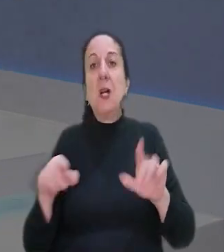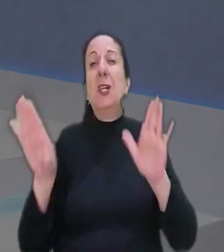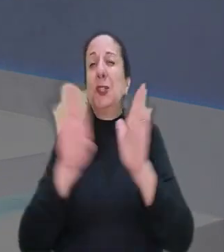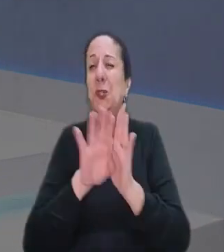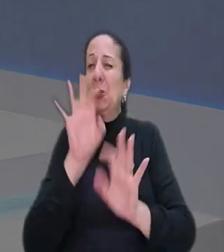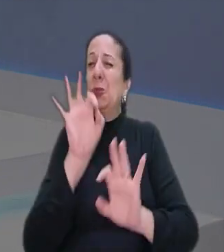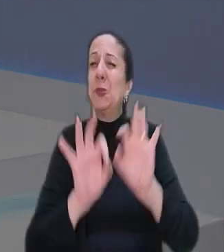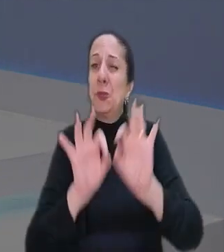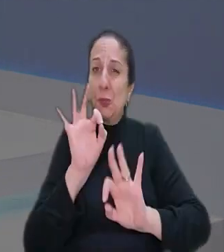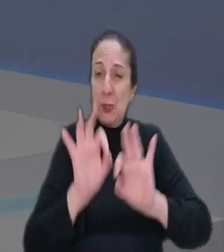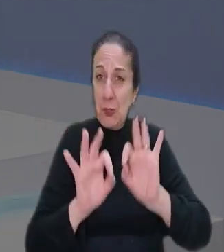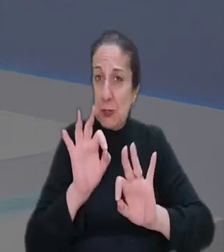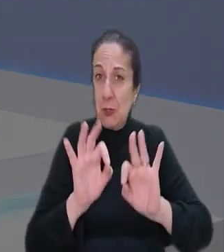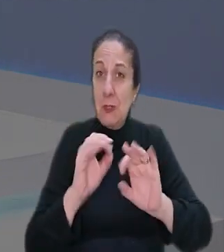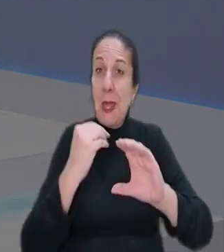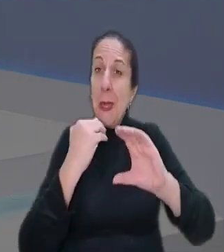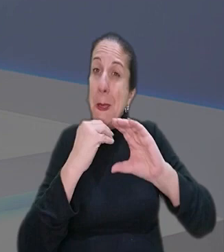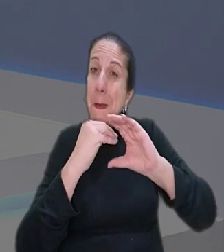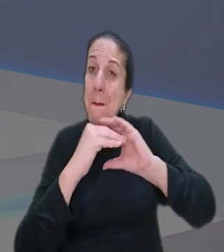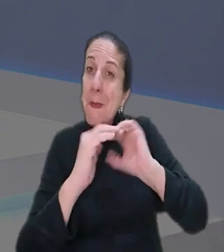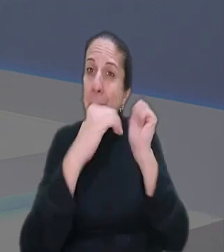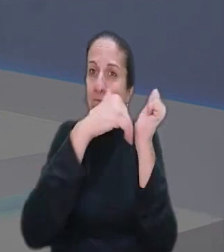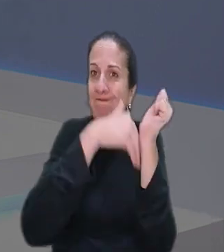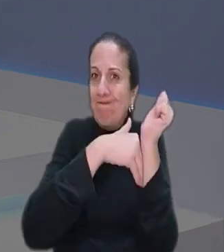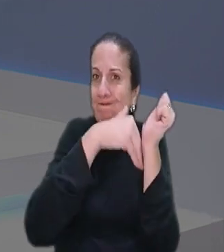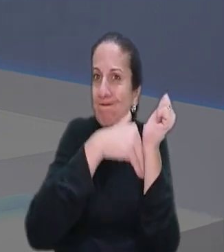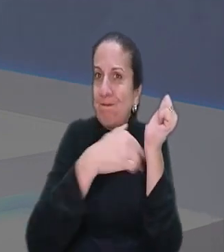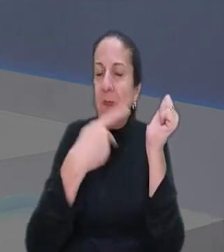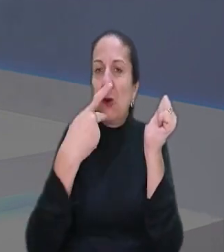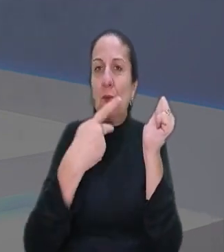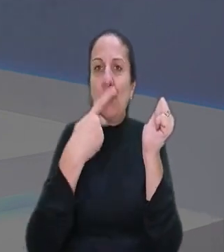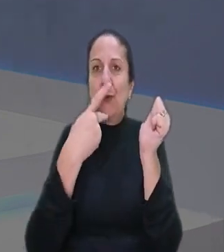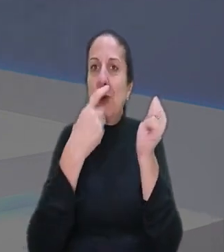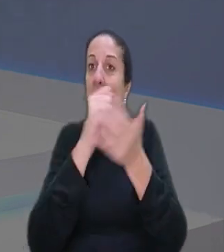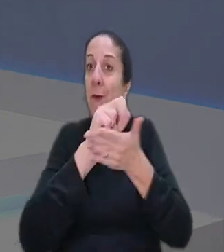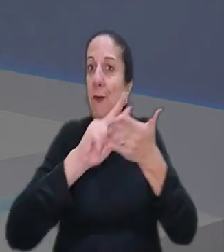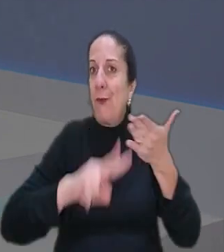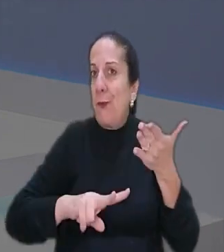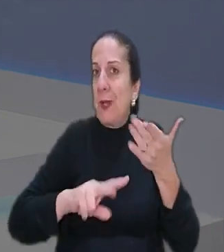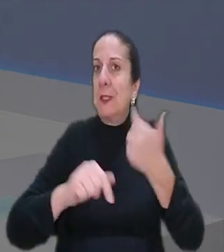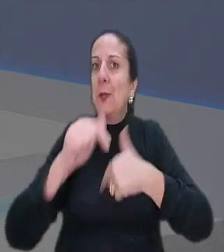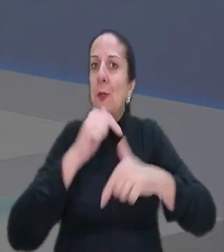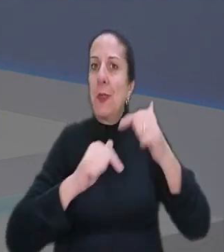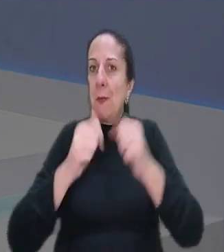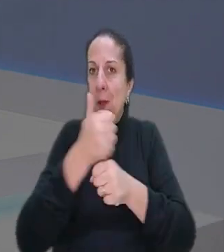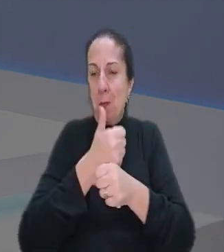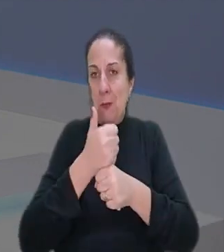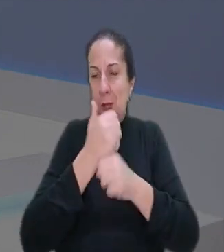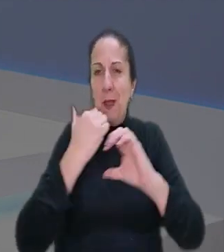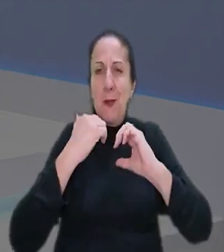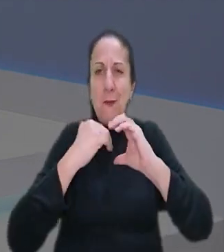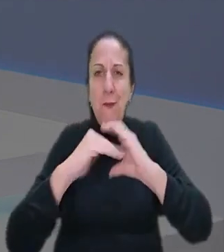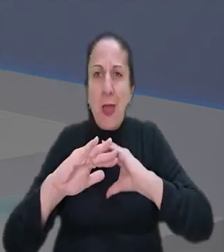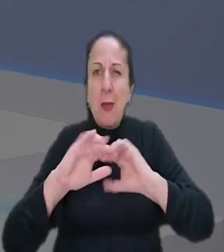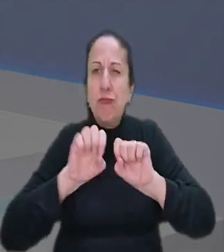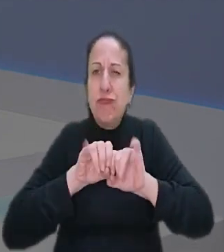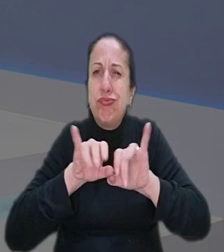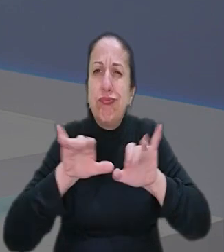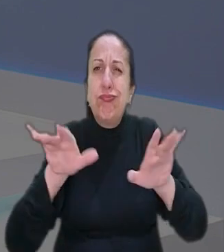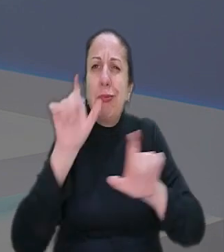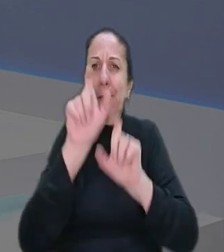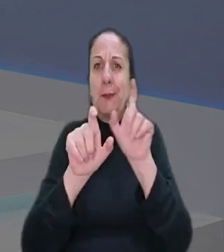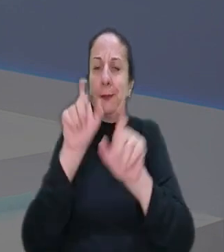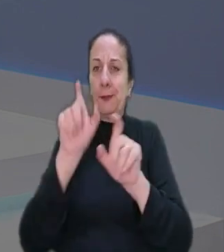O caso chegou à justiça, Anderson, depois que um e-mail sigiloso que citava a avaliação de desempenho da profissional foi enviado para várias